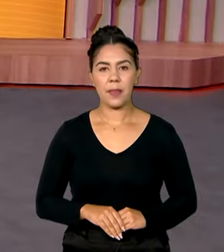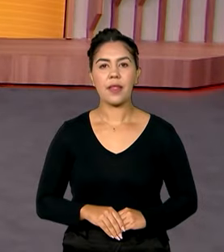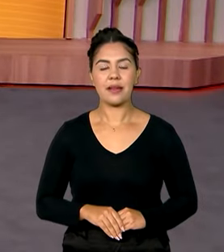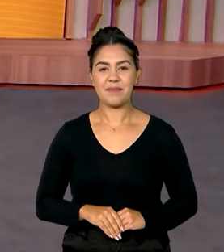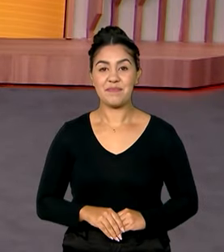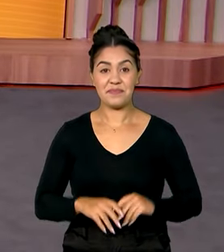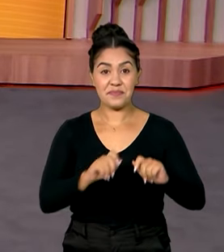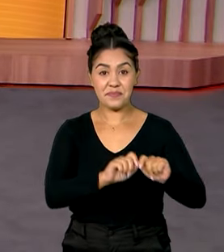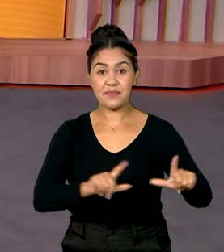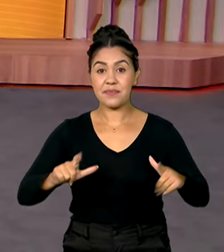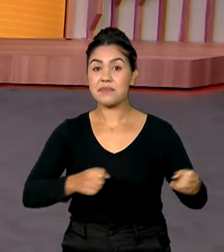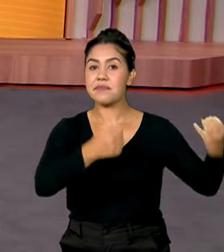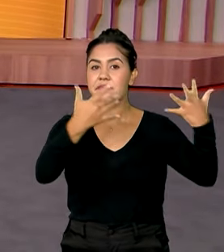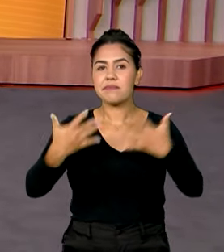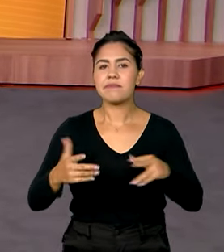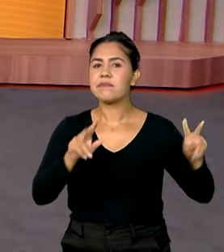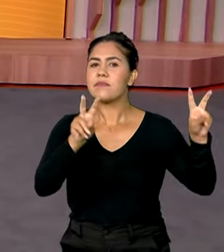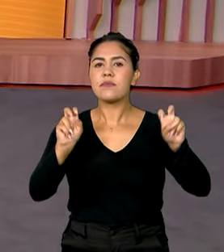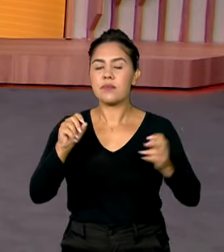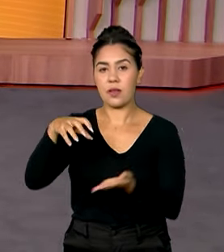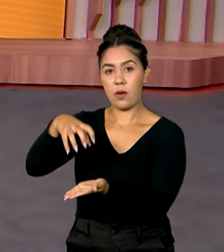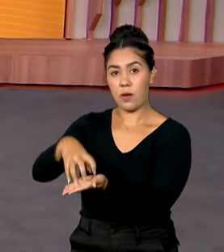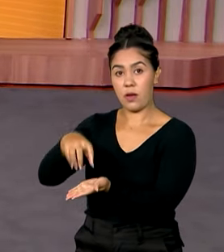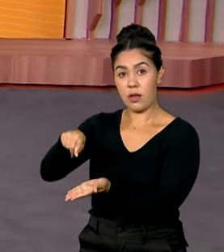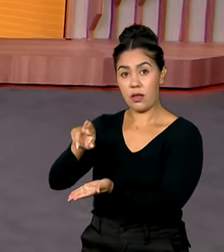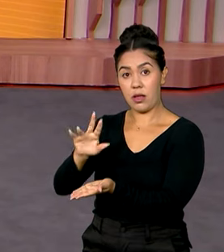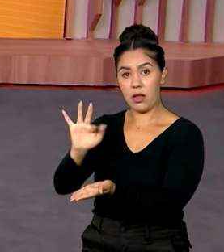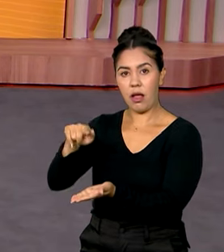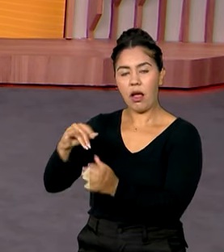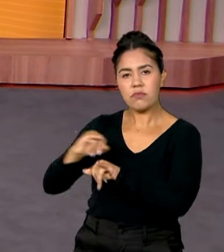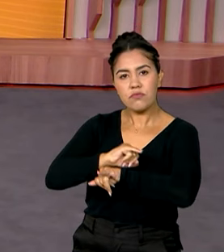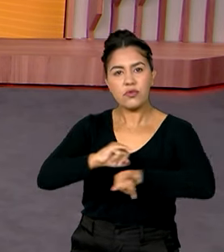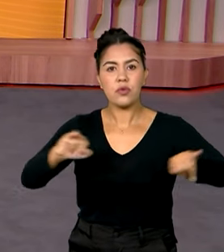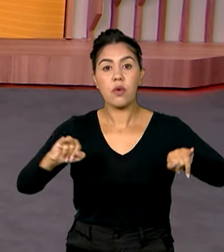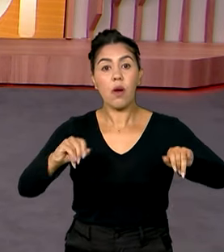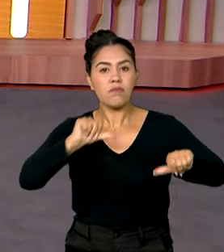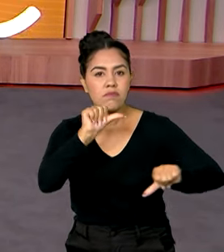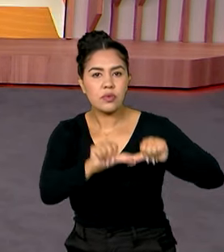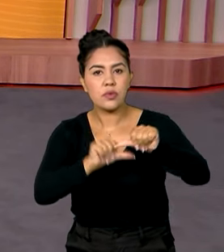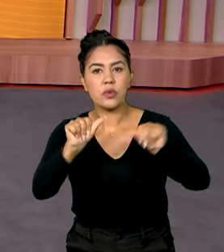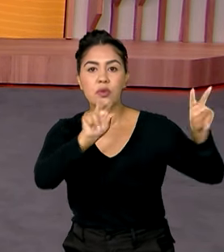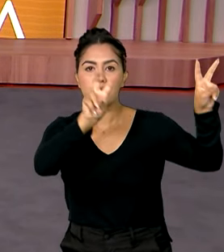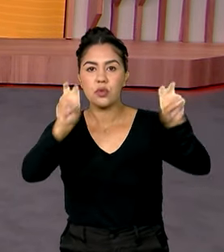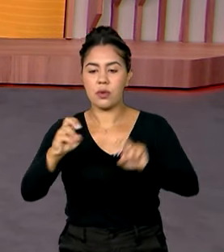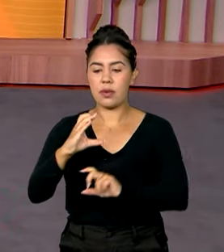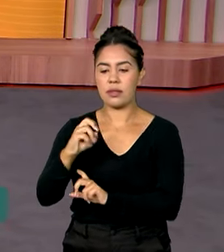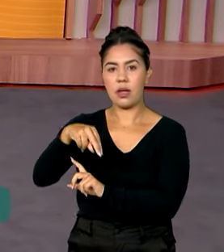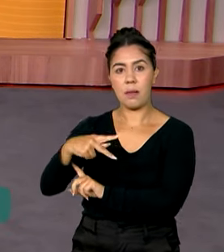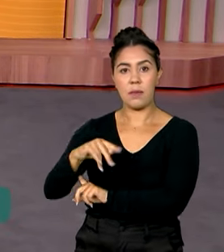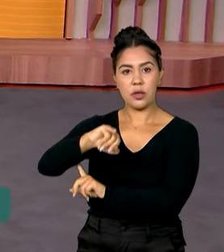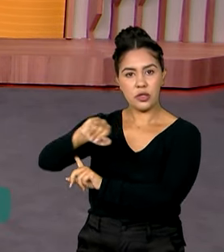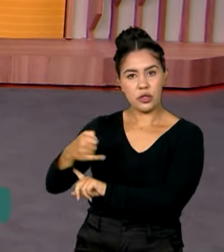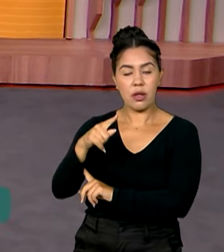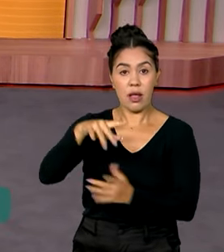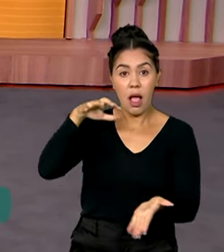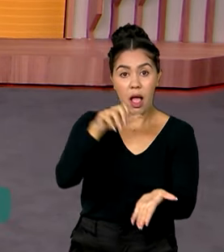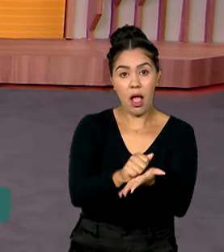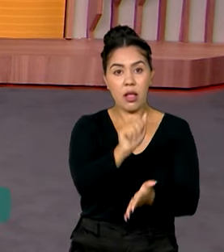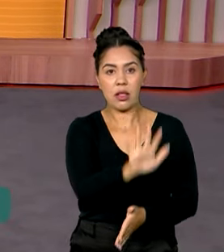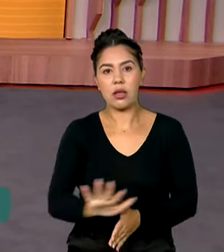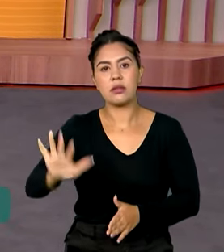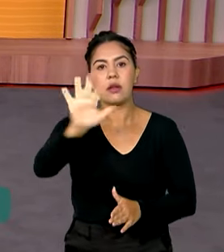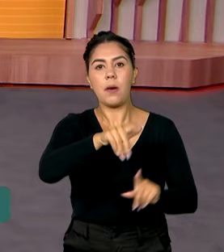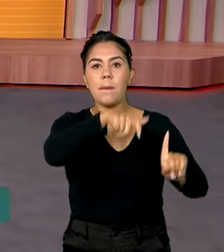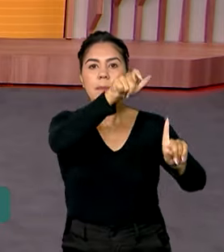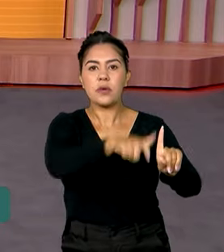Estamos de volta. A Receita Federal anunciou mudanças no formato do CNPJ. O Cadastro Nacional de Pessoas